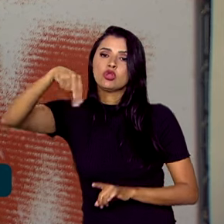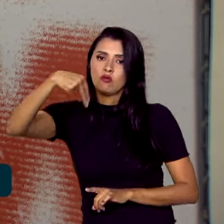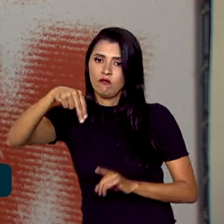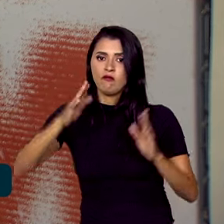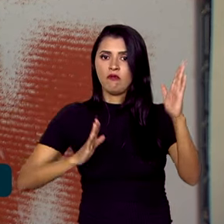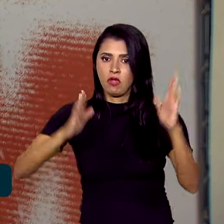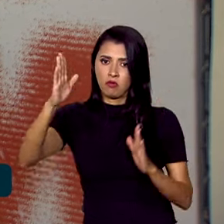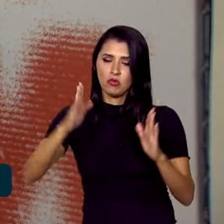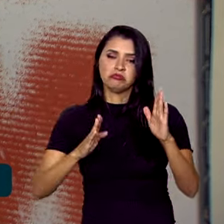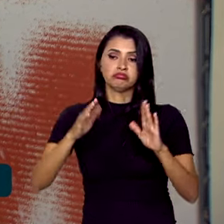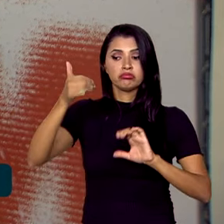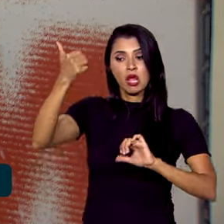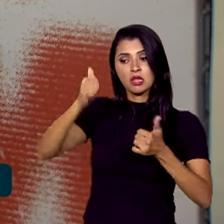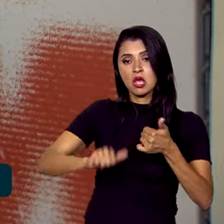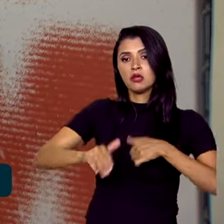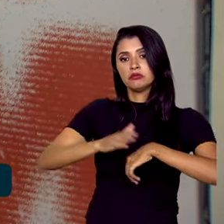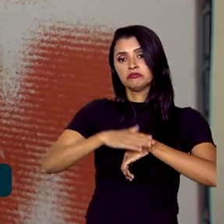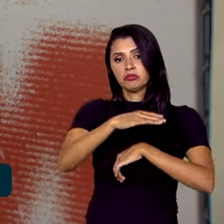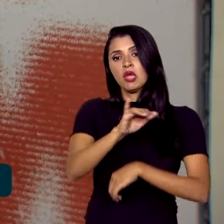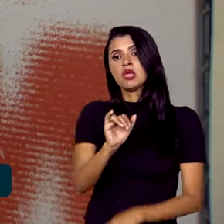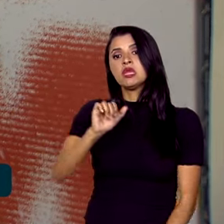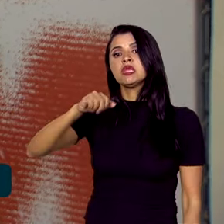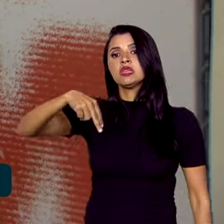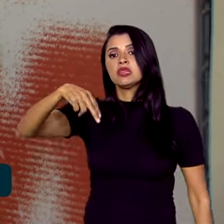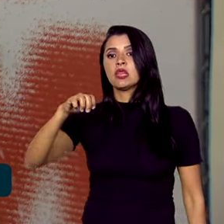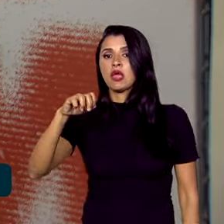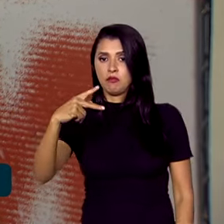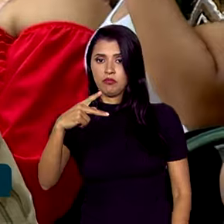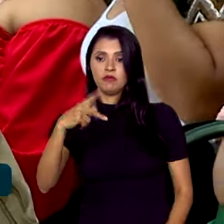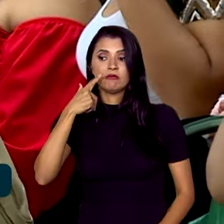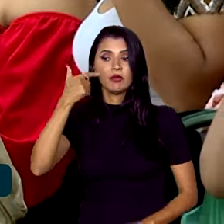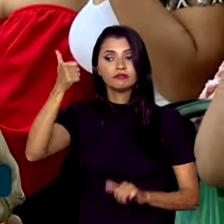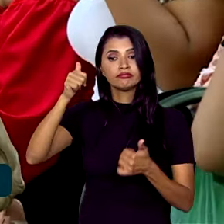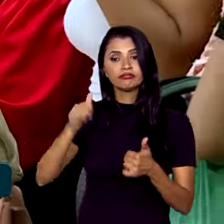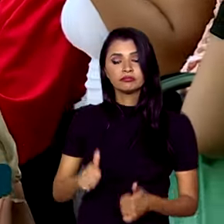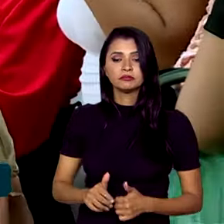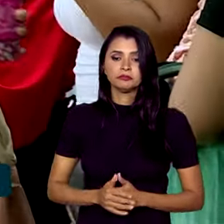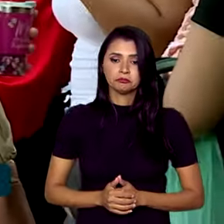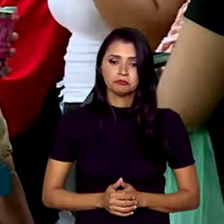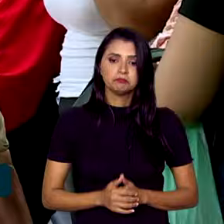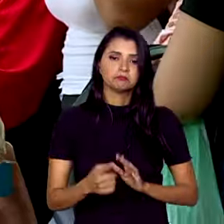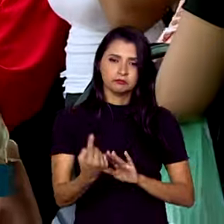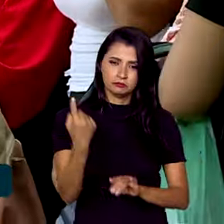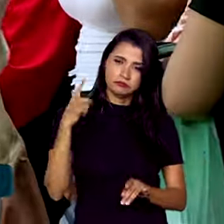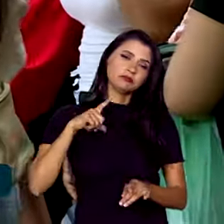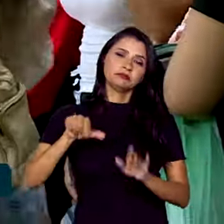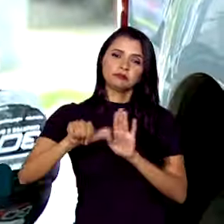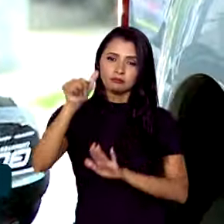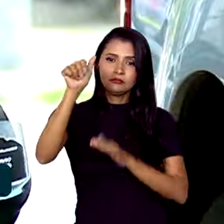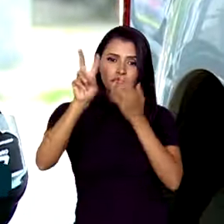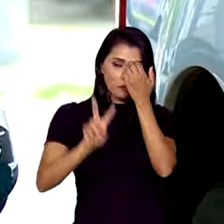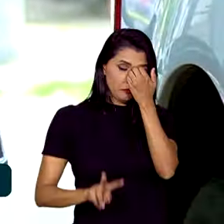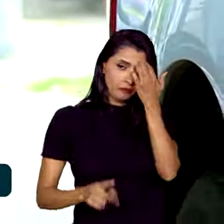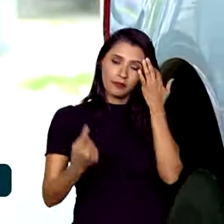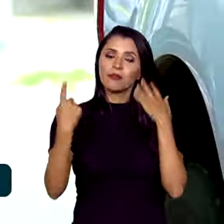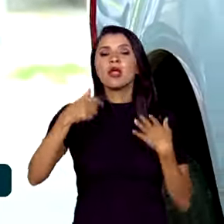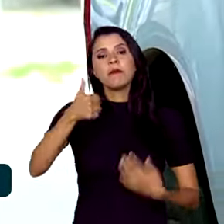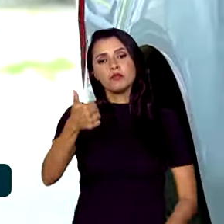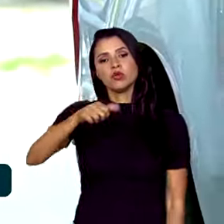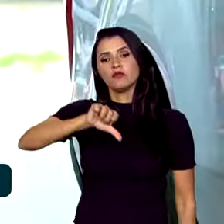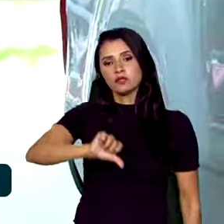análise fica a cargo do Instituto Anísio Teixeira, o INEP. Desde que foi aplicado pela primeira vez, lá em